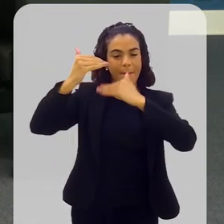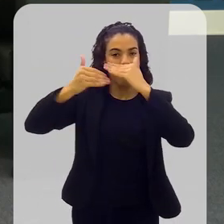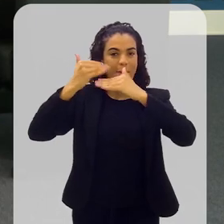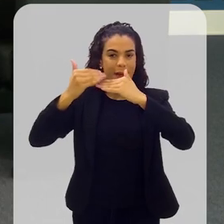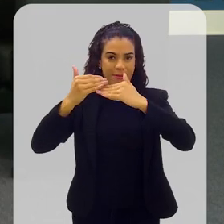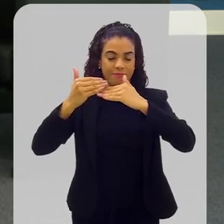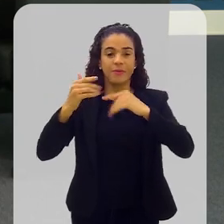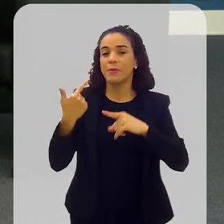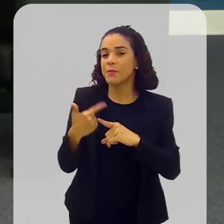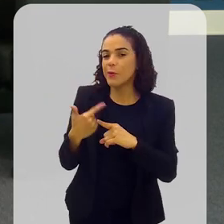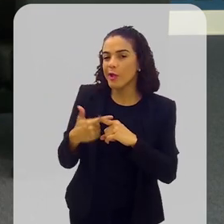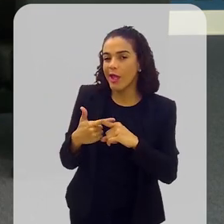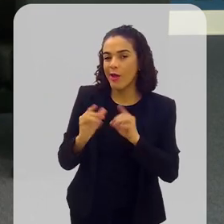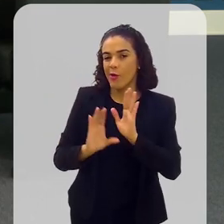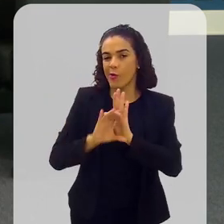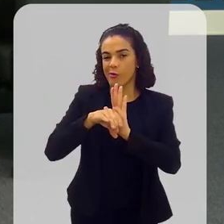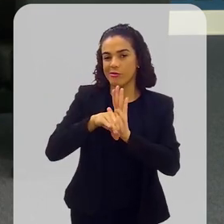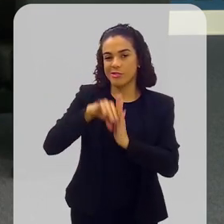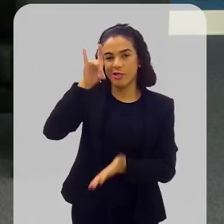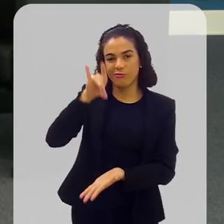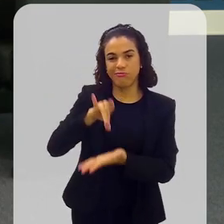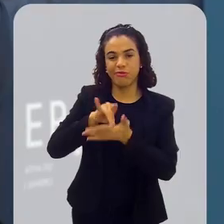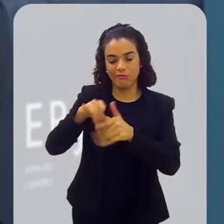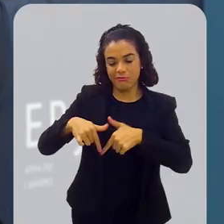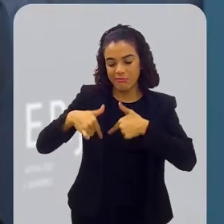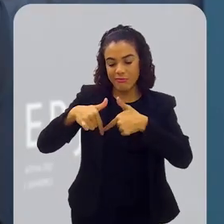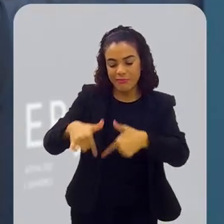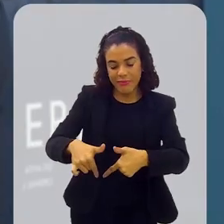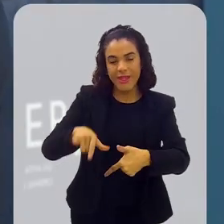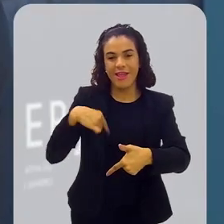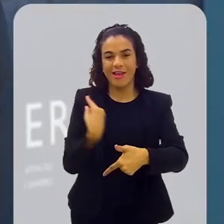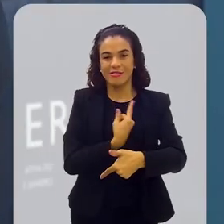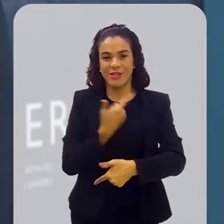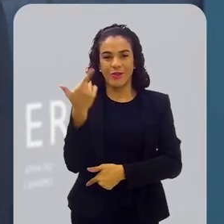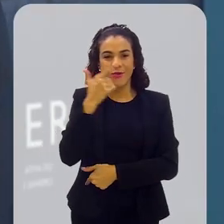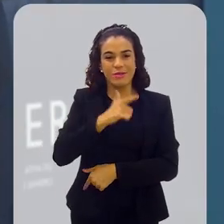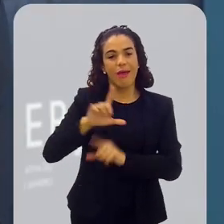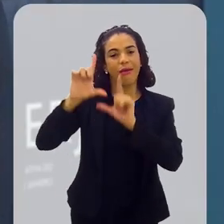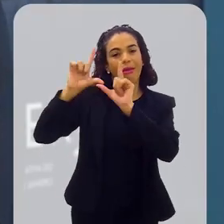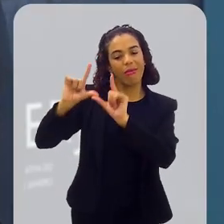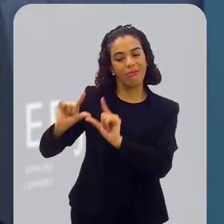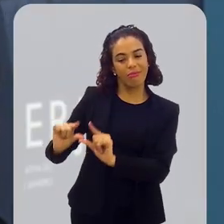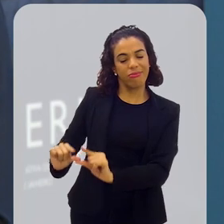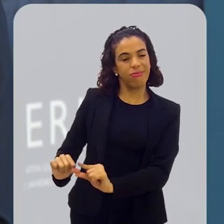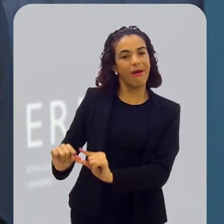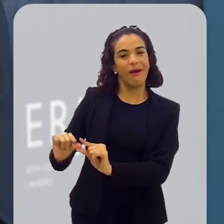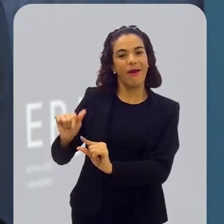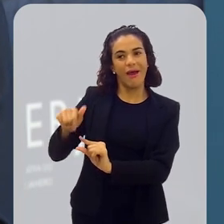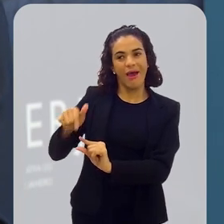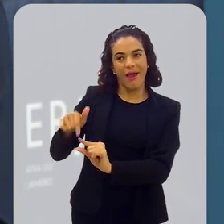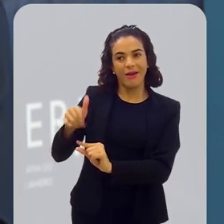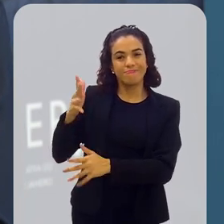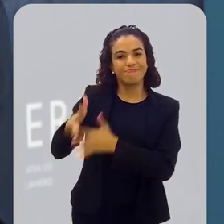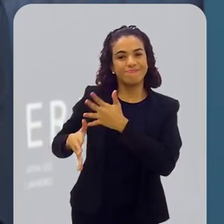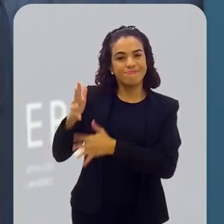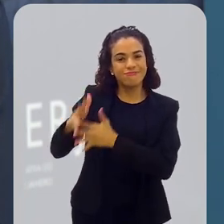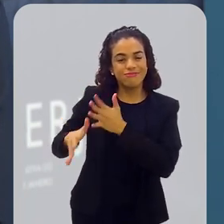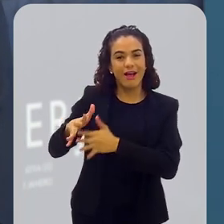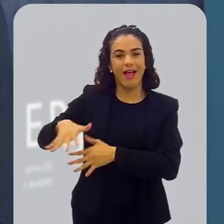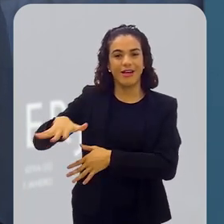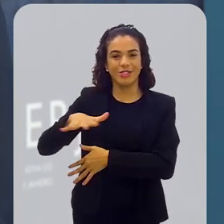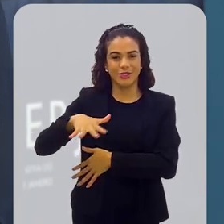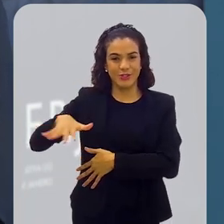desenvolvidas ali, porque esses conceitos ficam bem estabelecidos e aí a gente consegue minimizar as